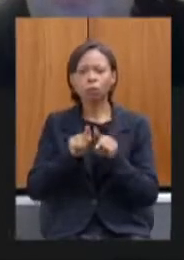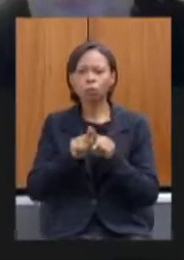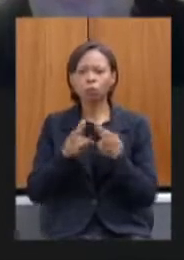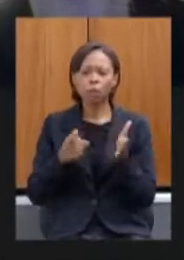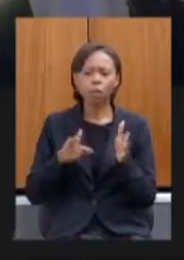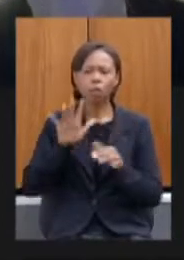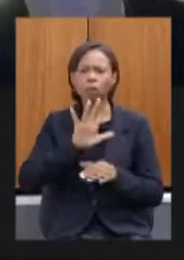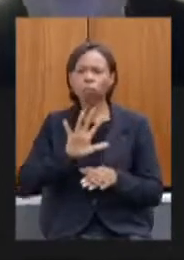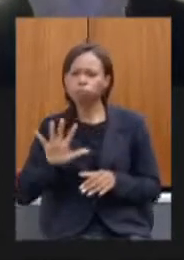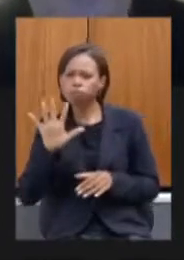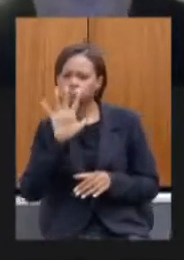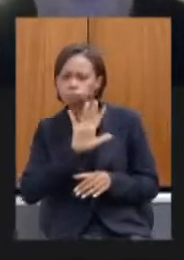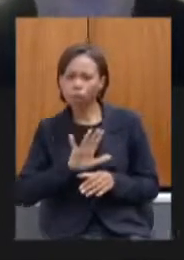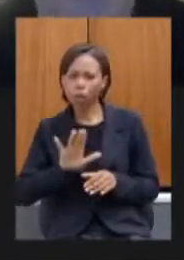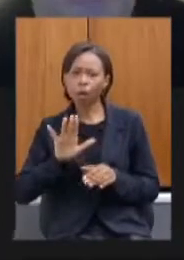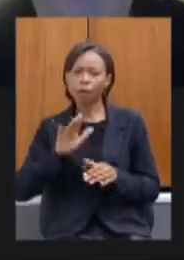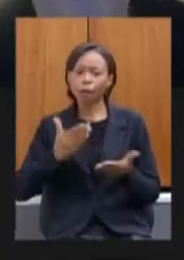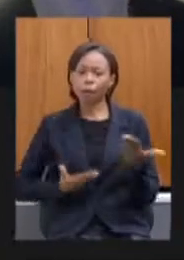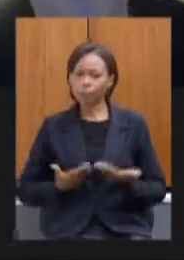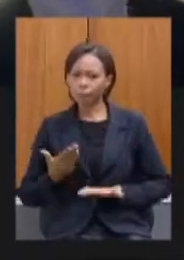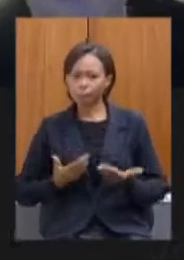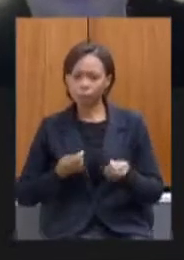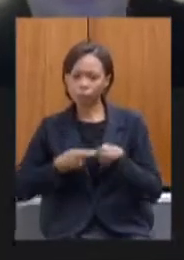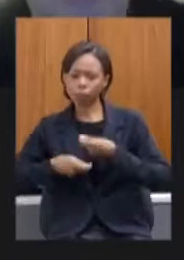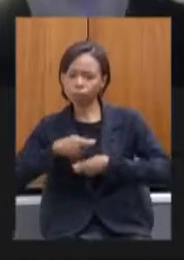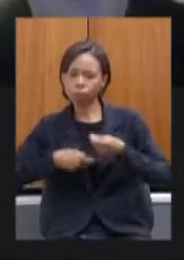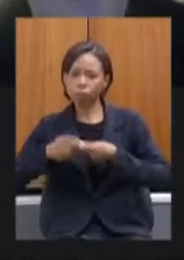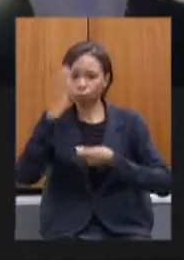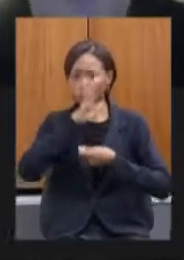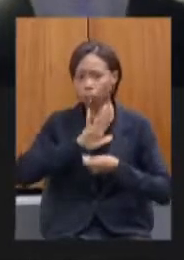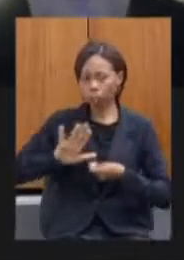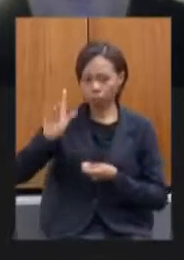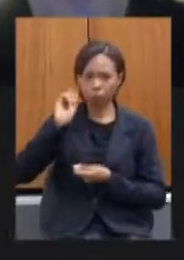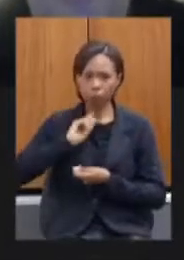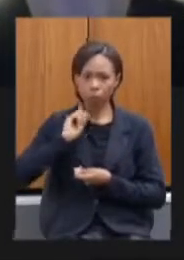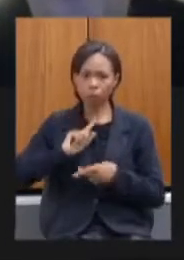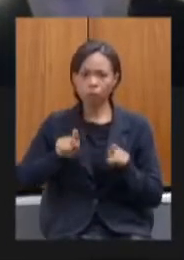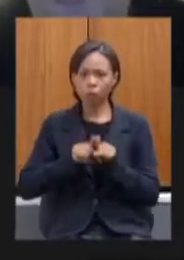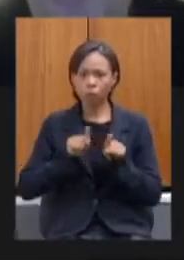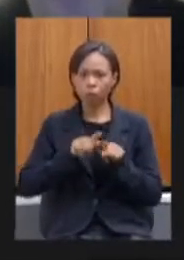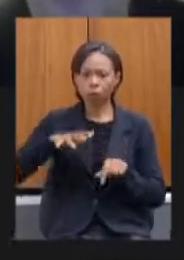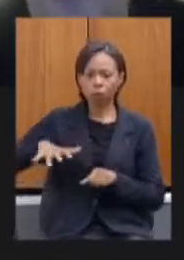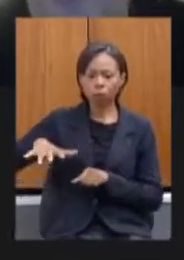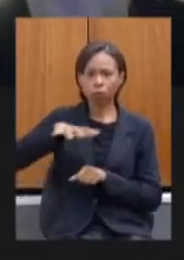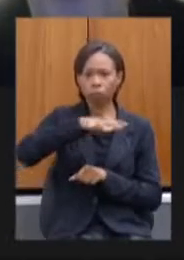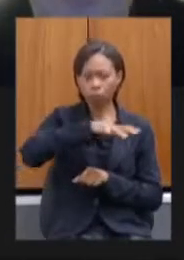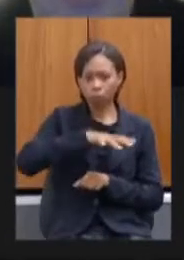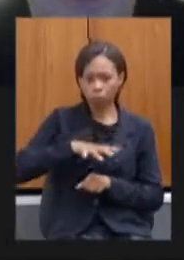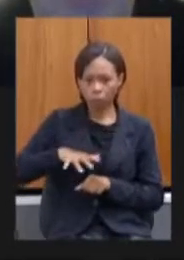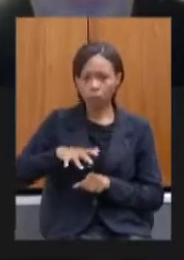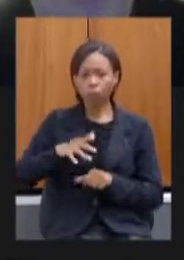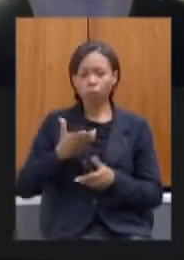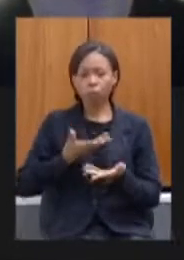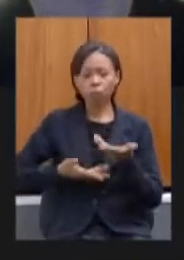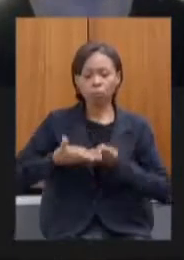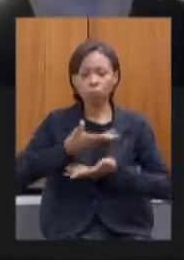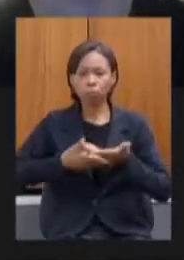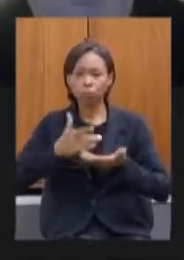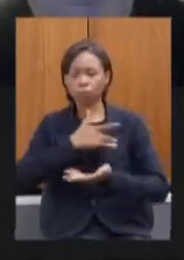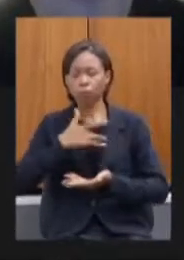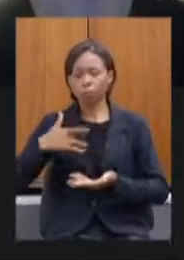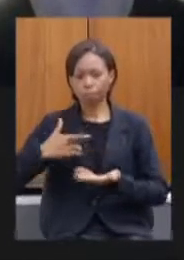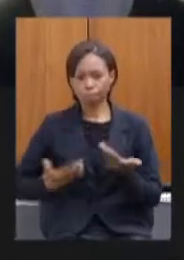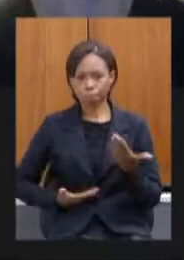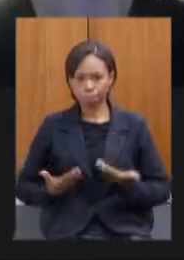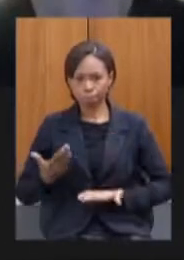econômica para o Brasil e Minas Gerais densidade ocupacional e fluxo de demanda por serviços de saúde o